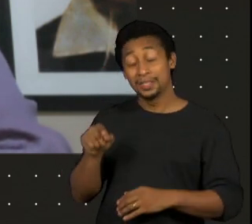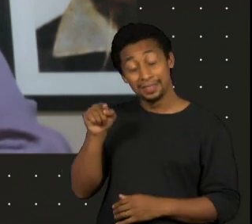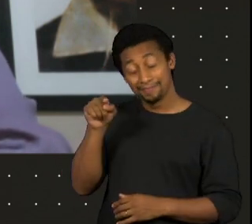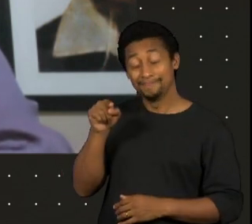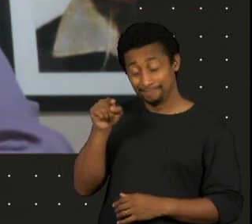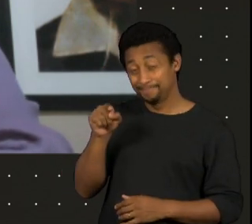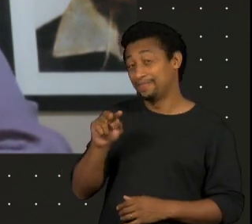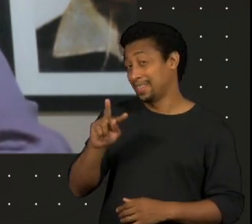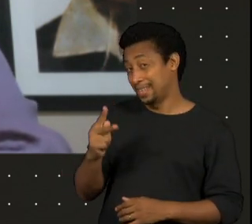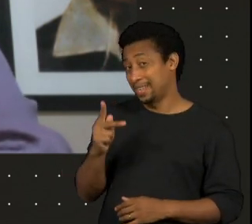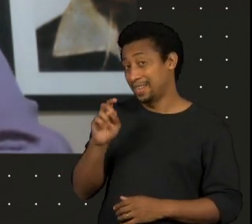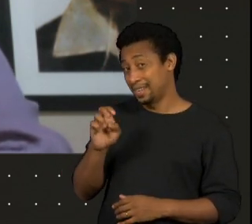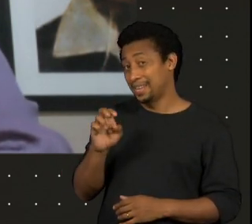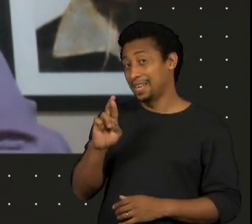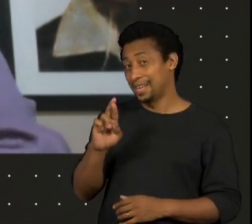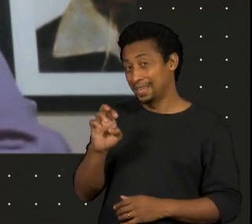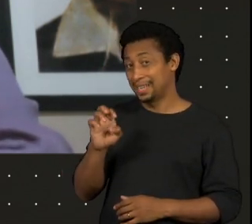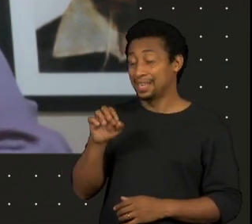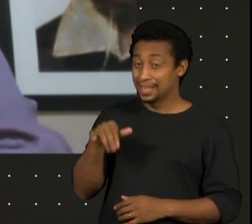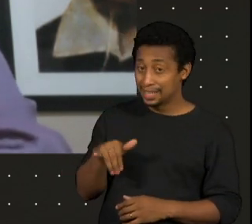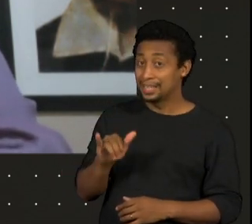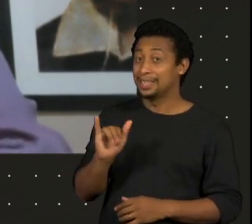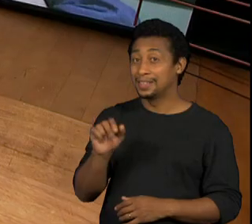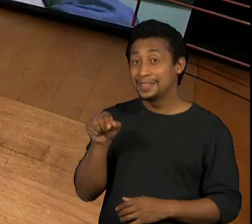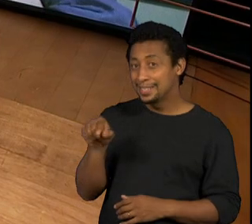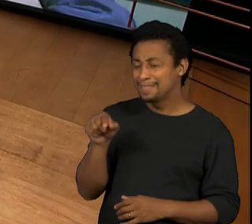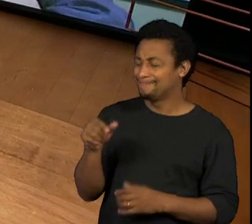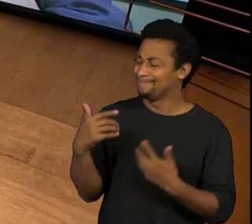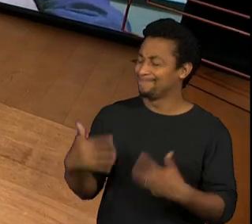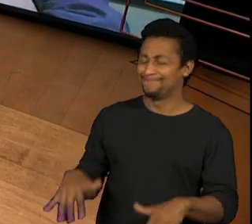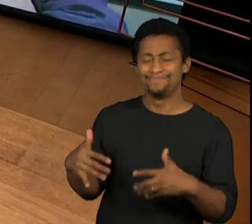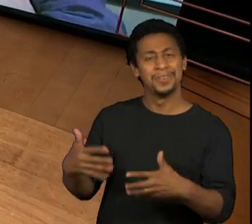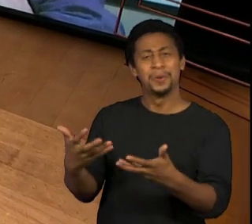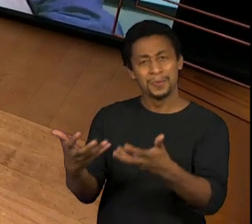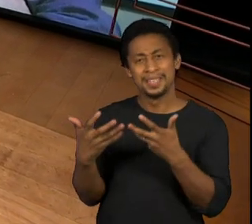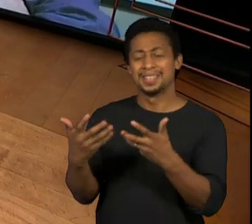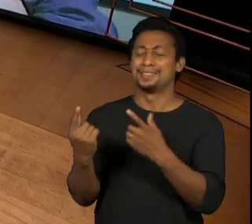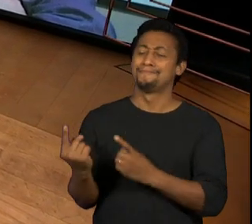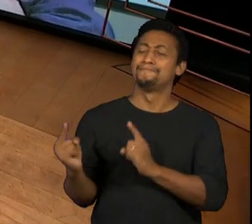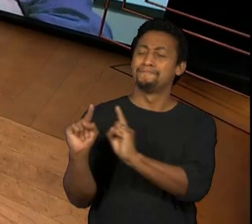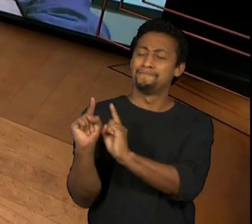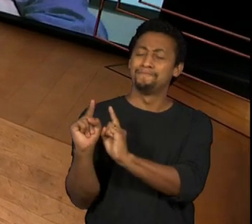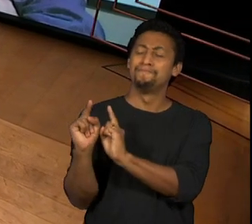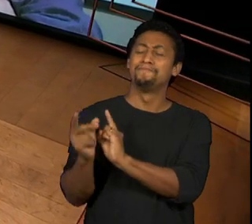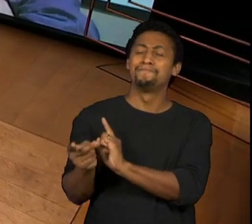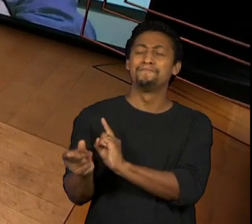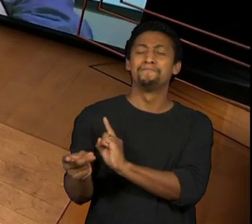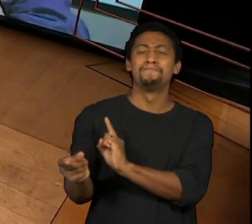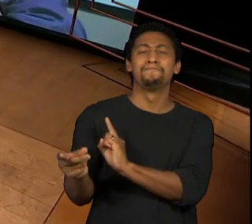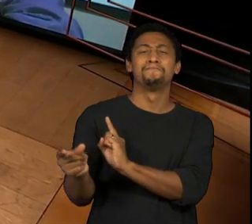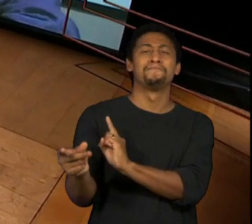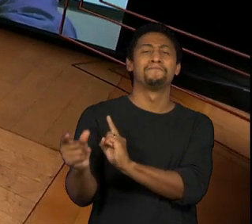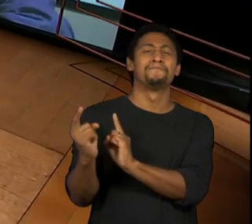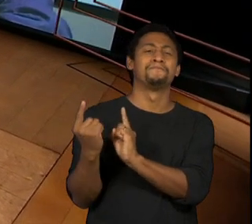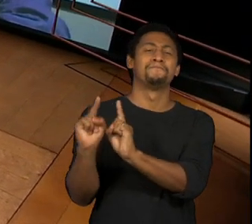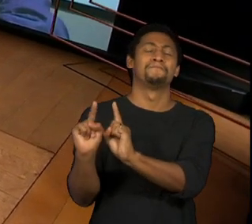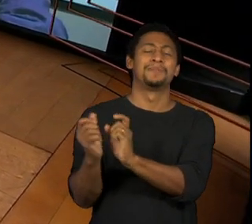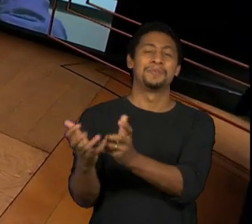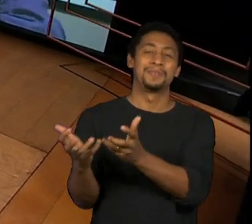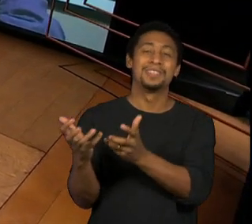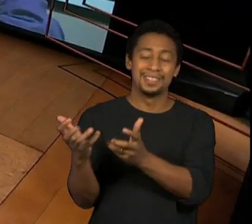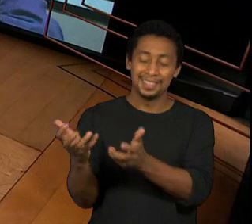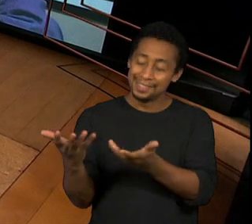que a gente gostaria... precisaria ter convivido mais, né? Foi uma daquelas preciosidades que nos foram arrancadas